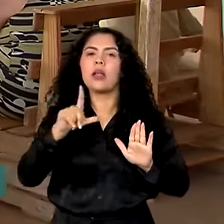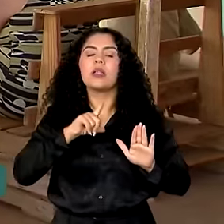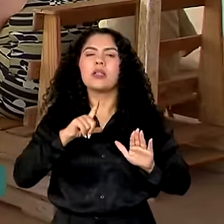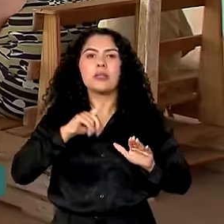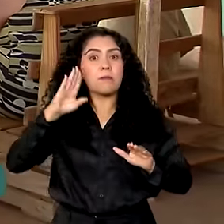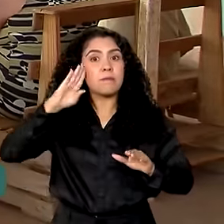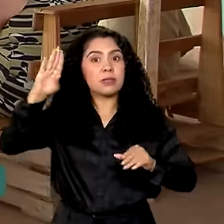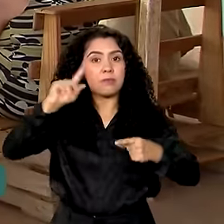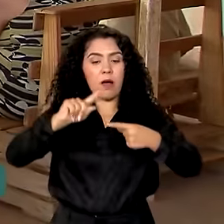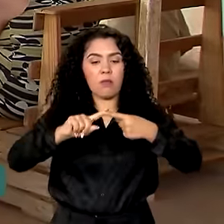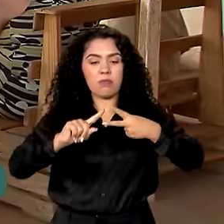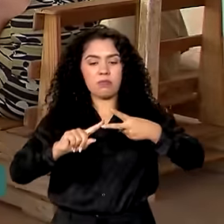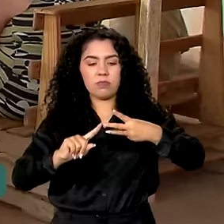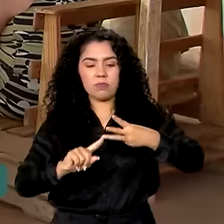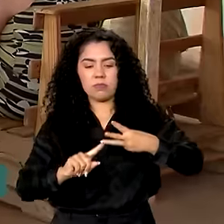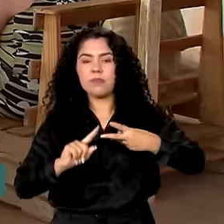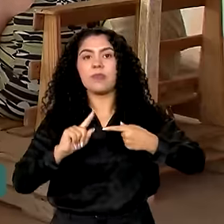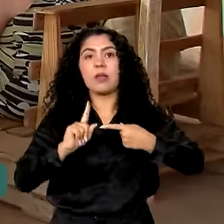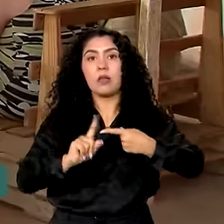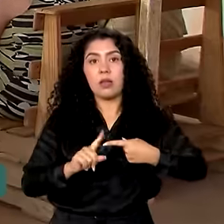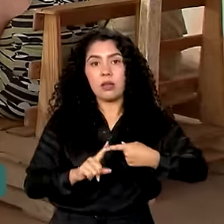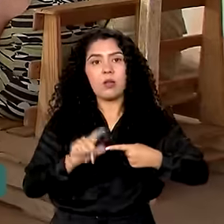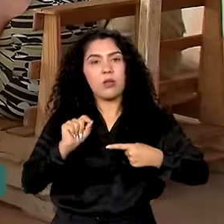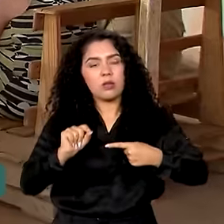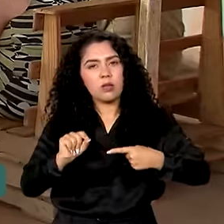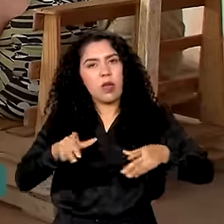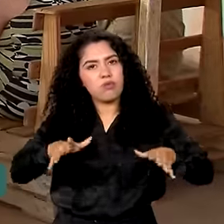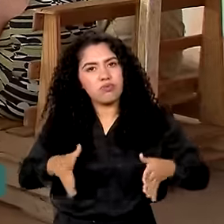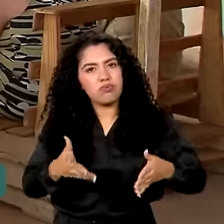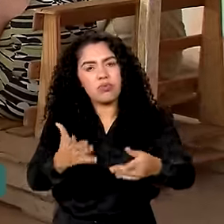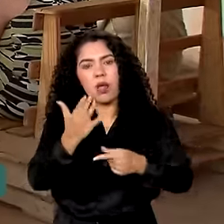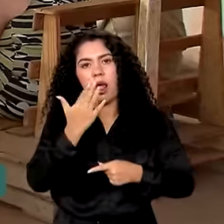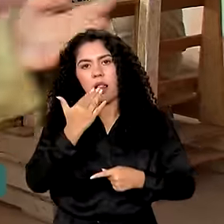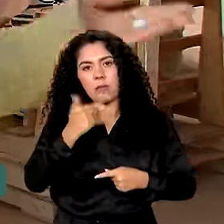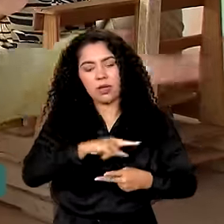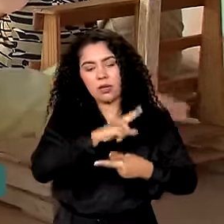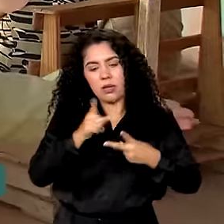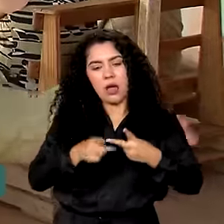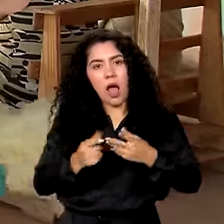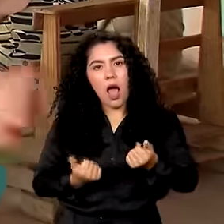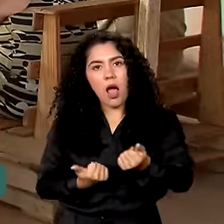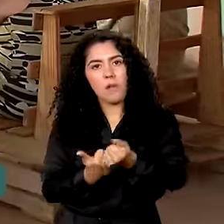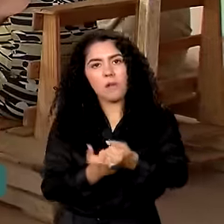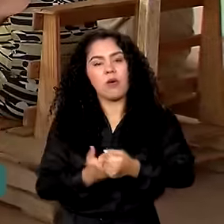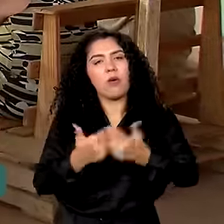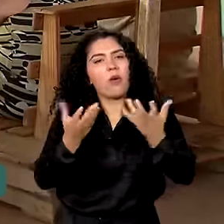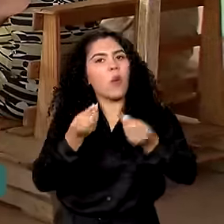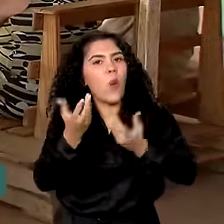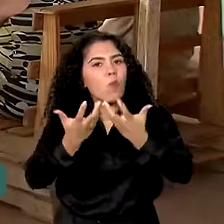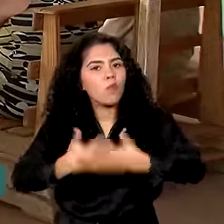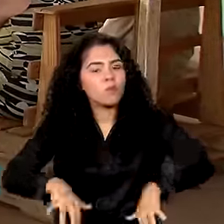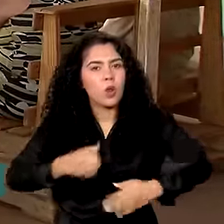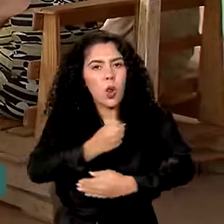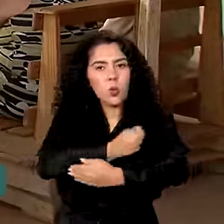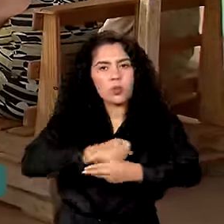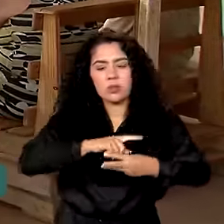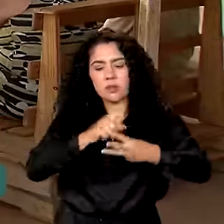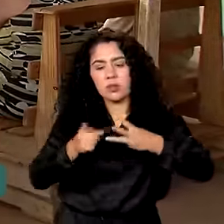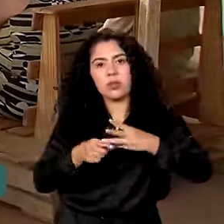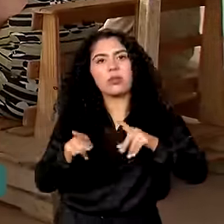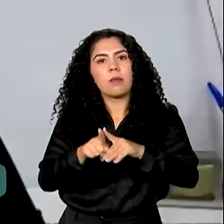pilares. Fortalecimento de alimentos, apoio ao funcionamento das cozinhas e a formação de